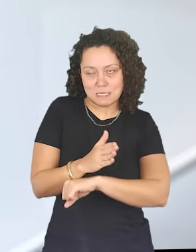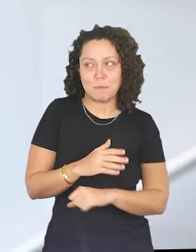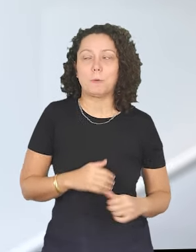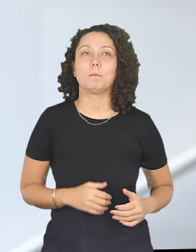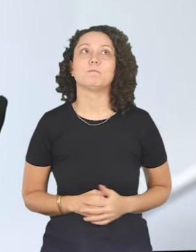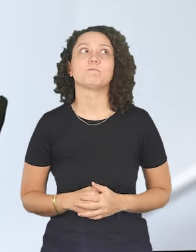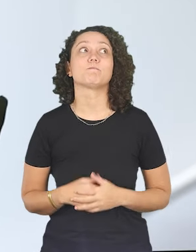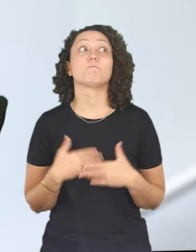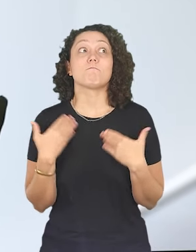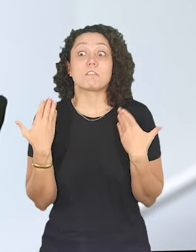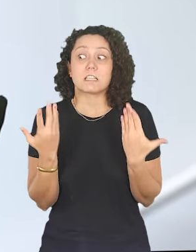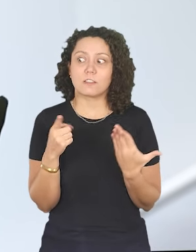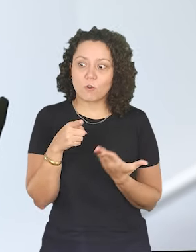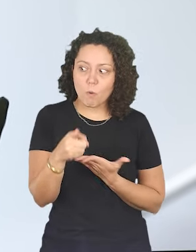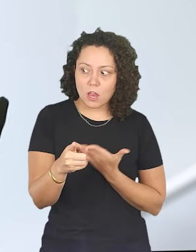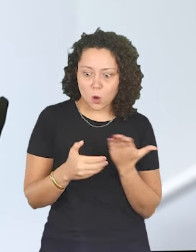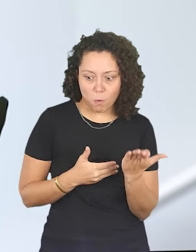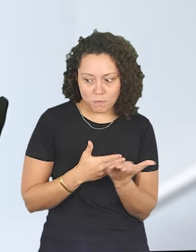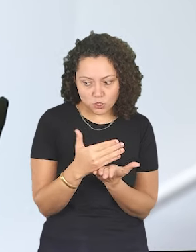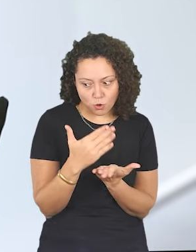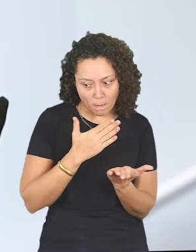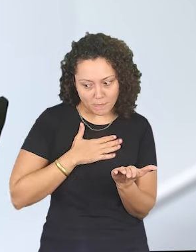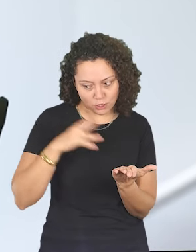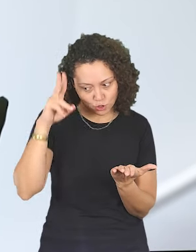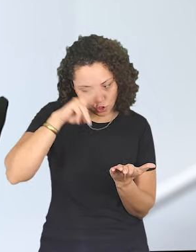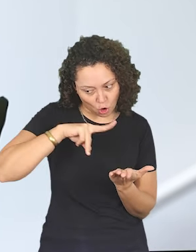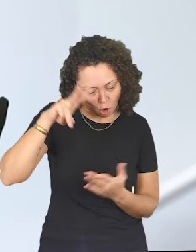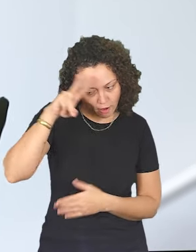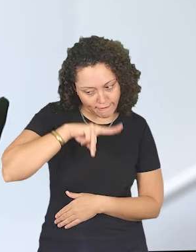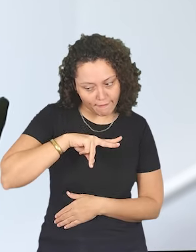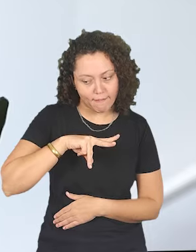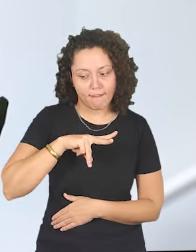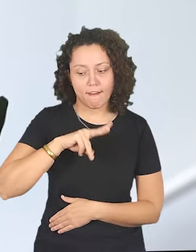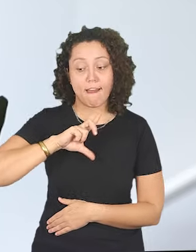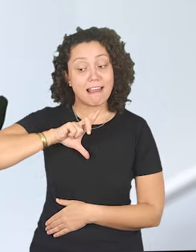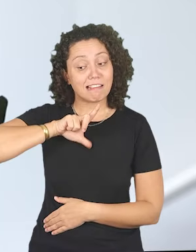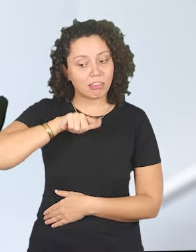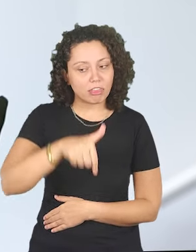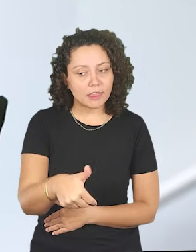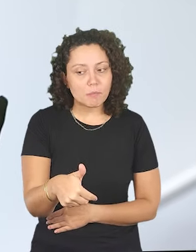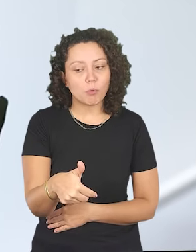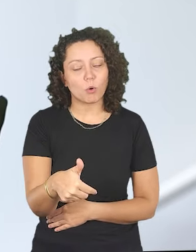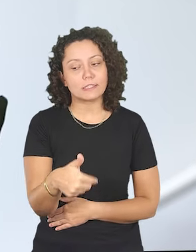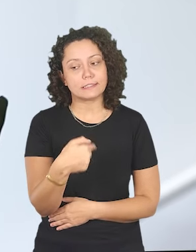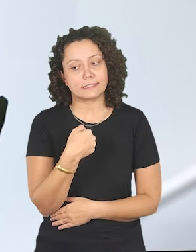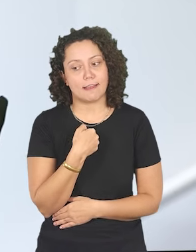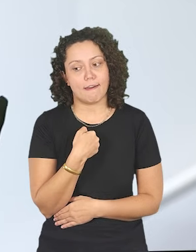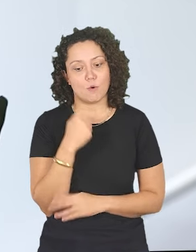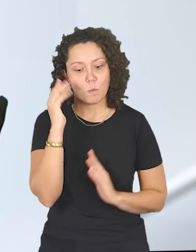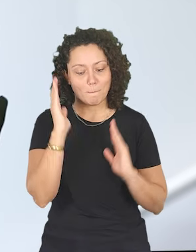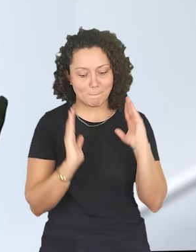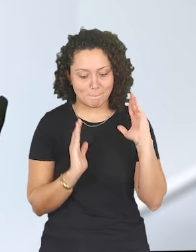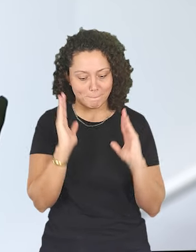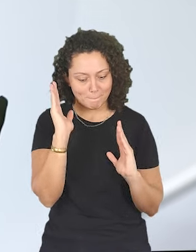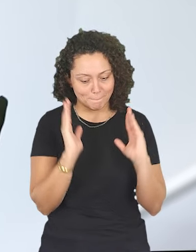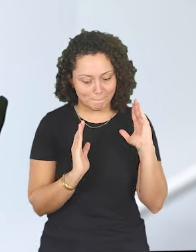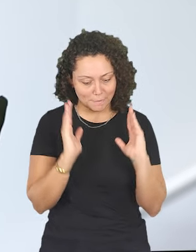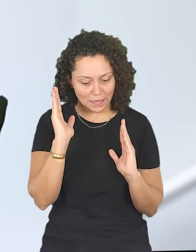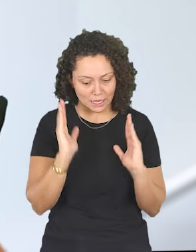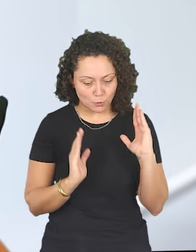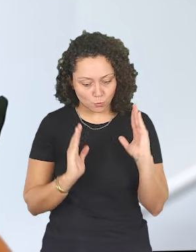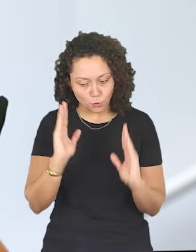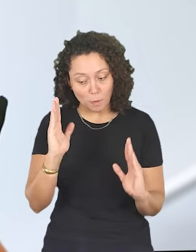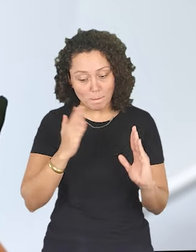participam. Então a minha carreira começou um pouco por aí e depois eu fiquei. Depois disso, eu fiquei um período